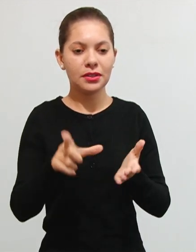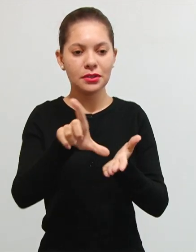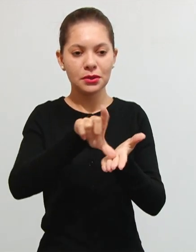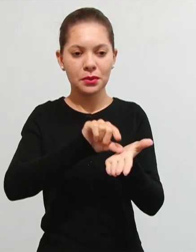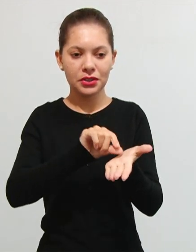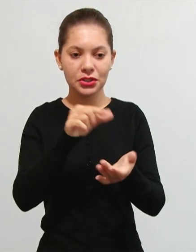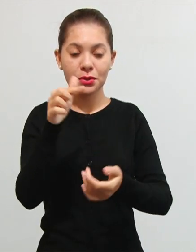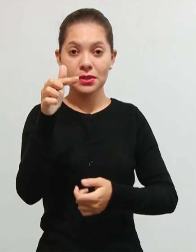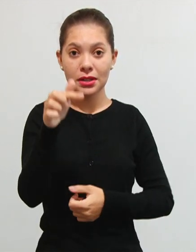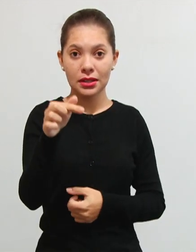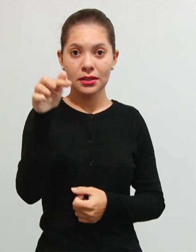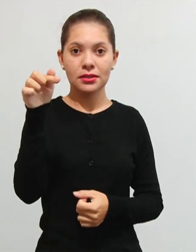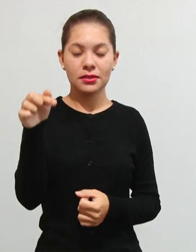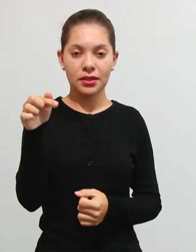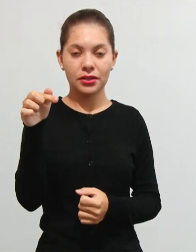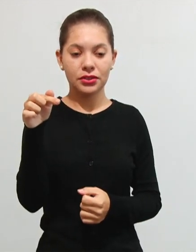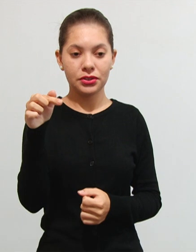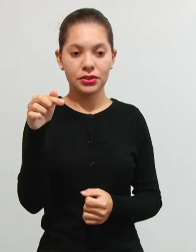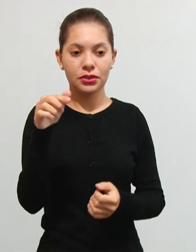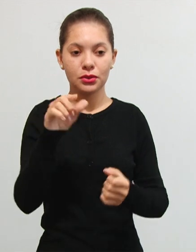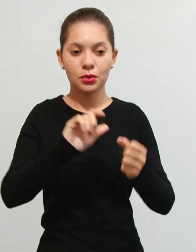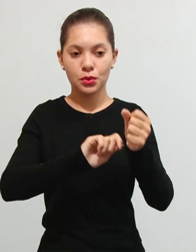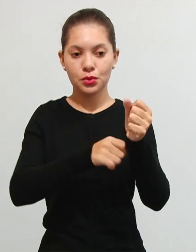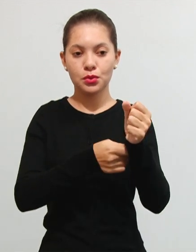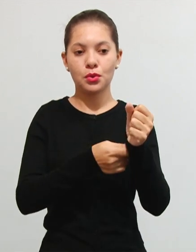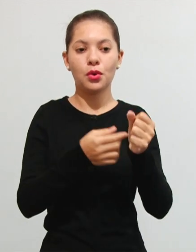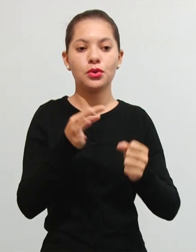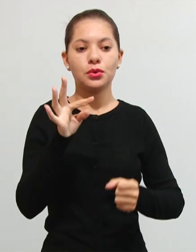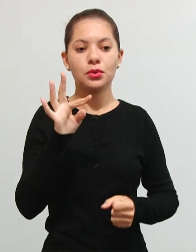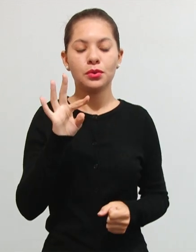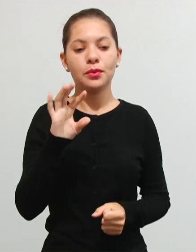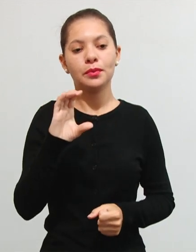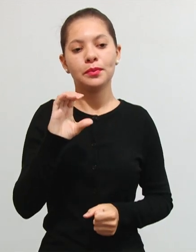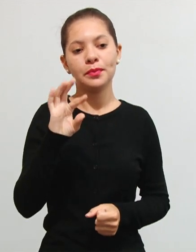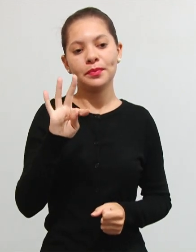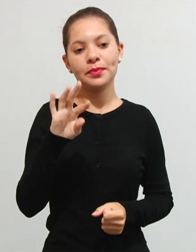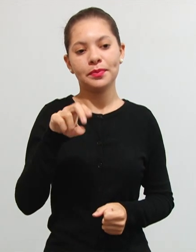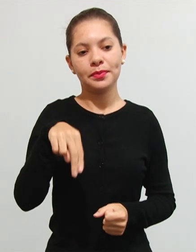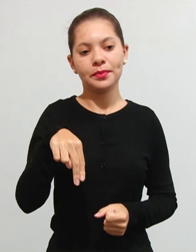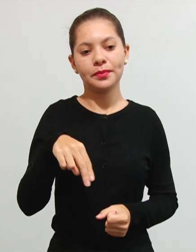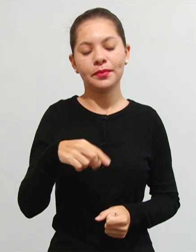77 do nosso código tributário nacional traz para a gente